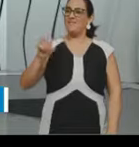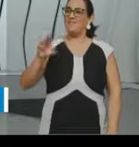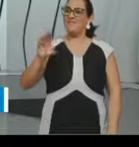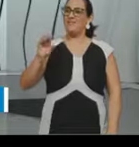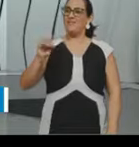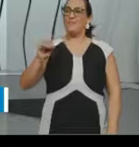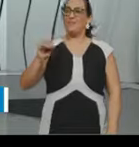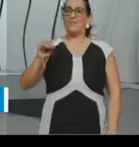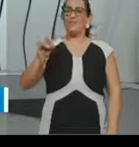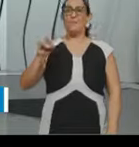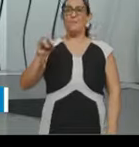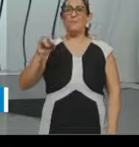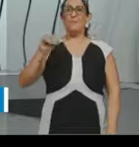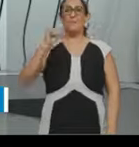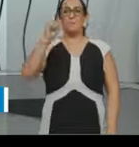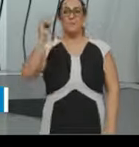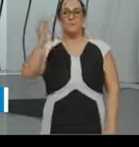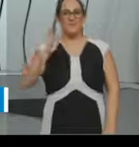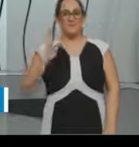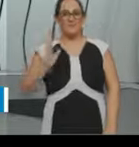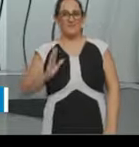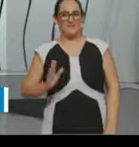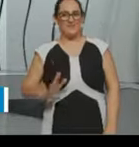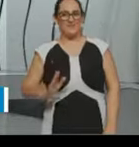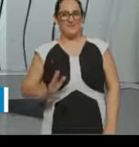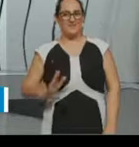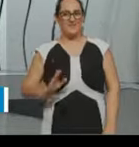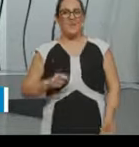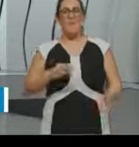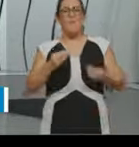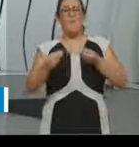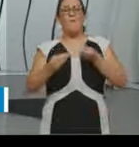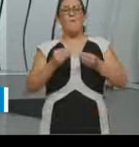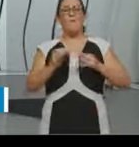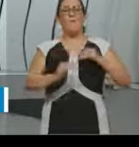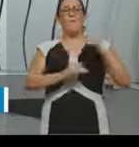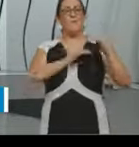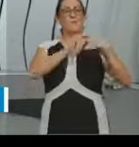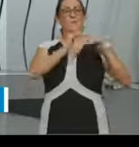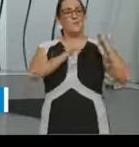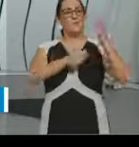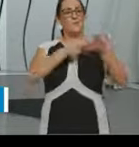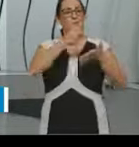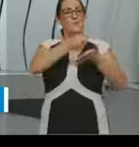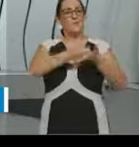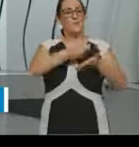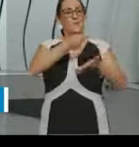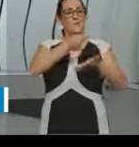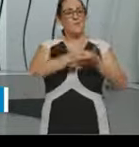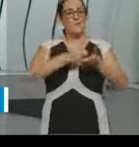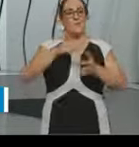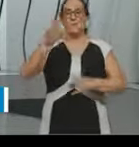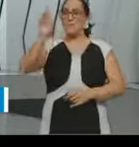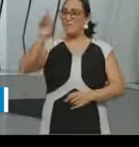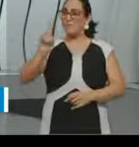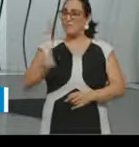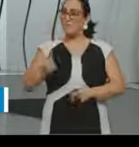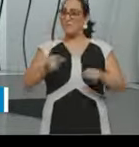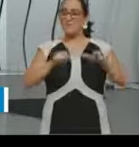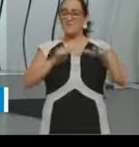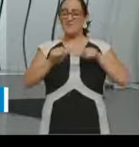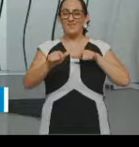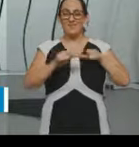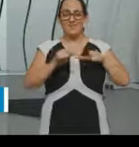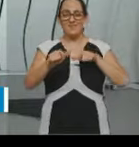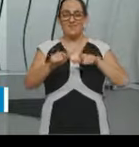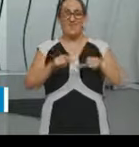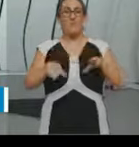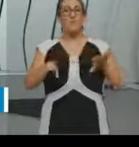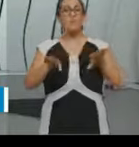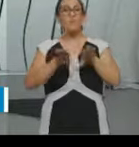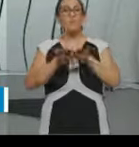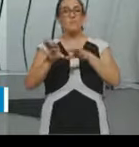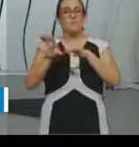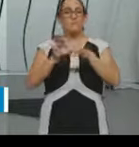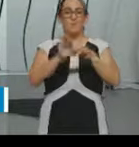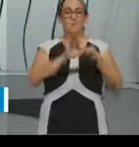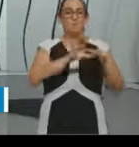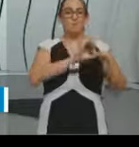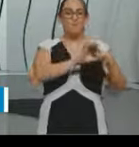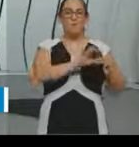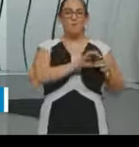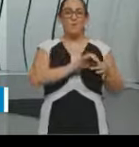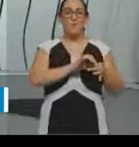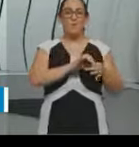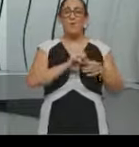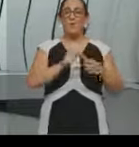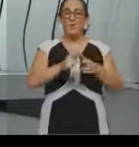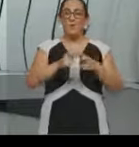aí o nosso sindicato, a luta pelos direitos dos nossos trabalhadores e também associado a isso o crescimento de grupos